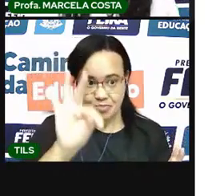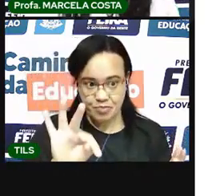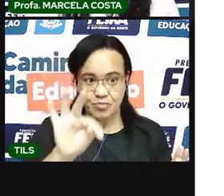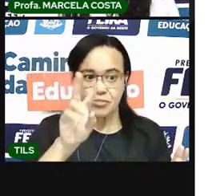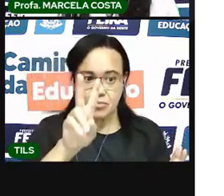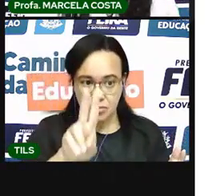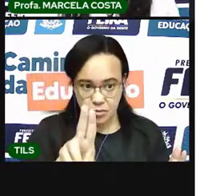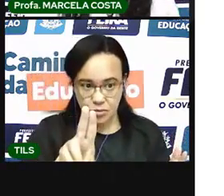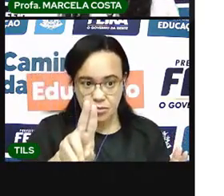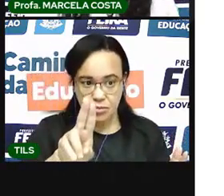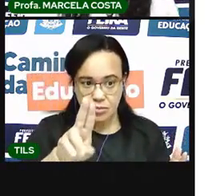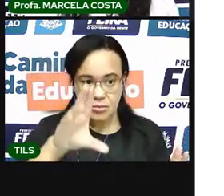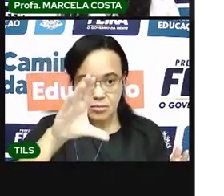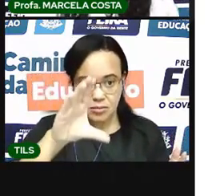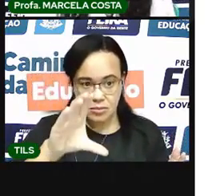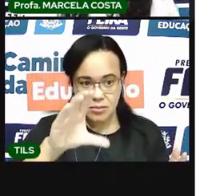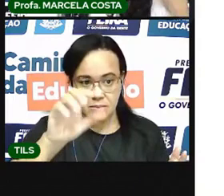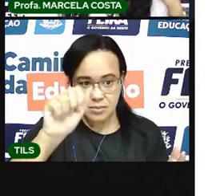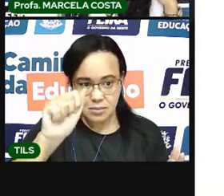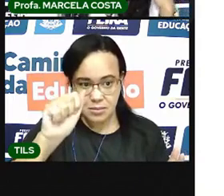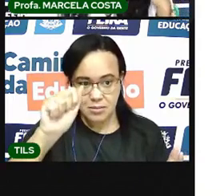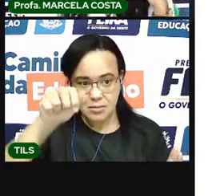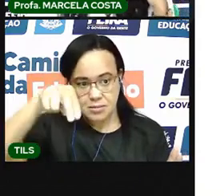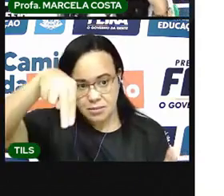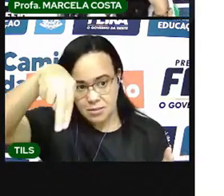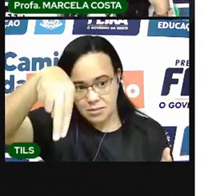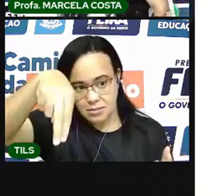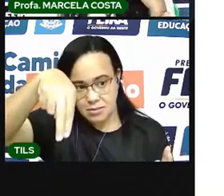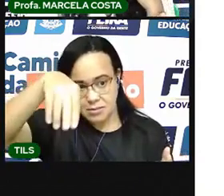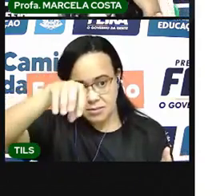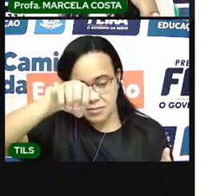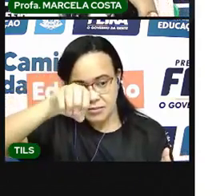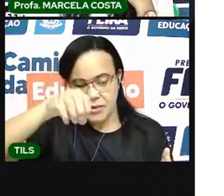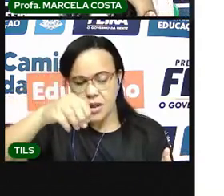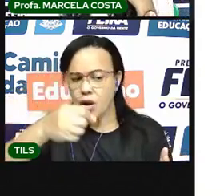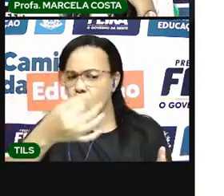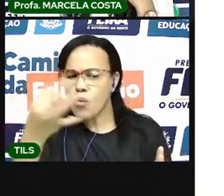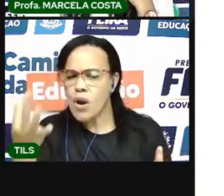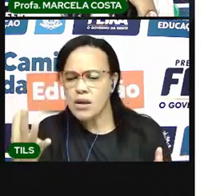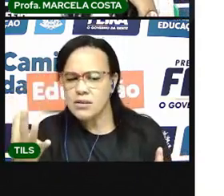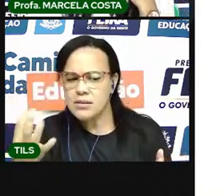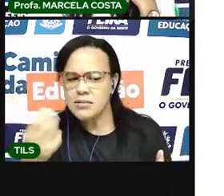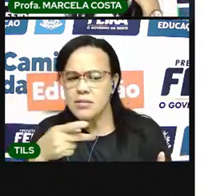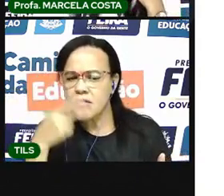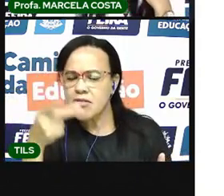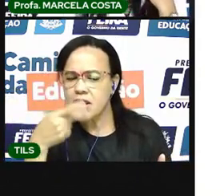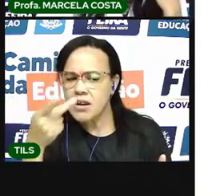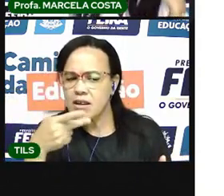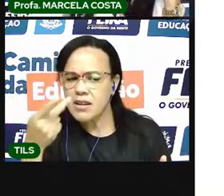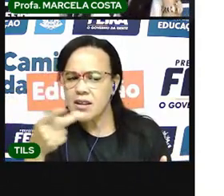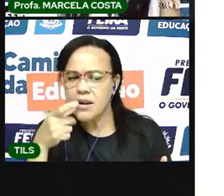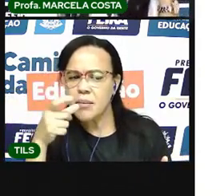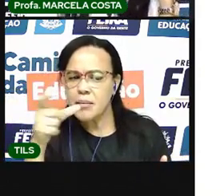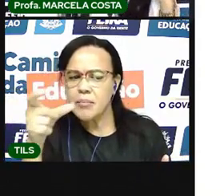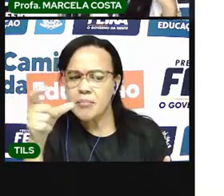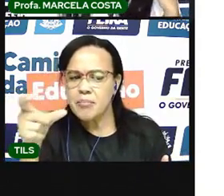Tu-ca-no. Ó. Quantas vezes a gente abre a boca para falar essa palavra?